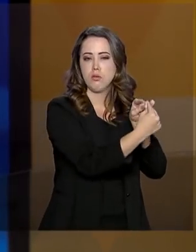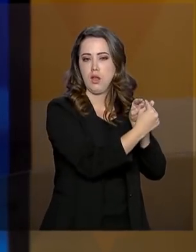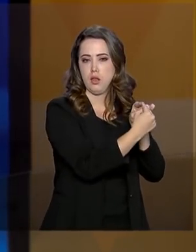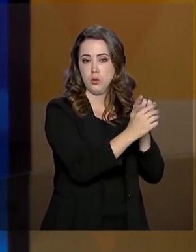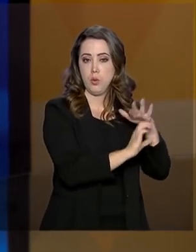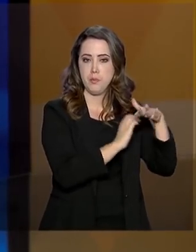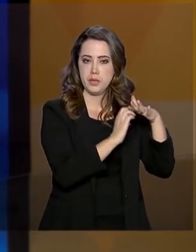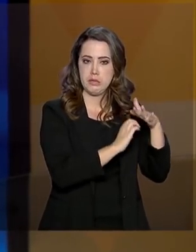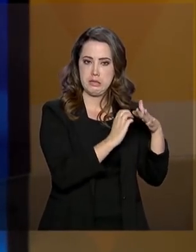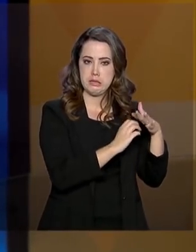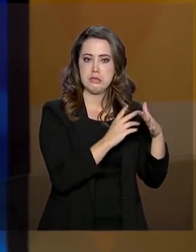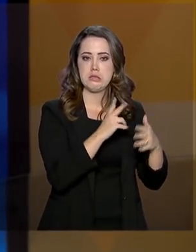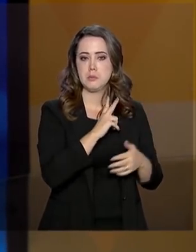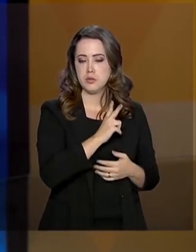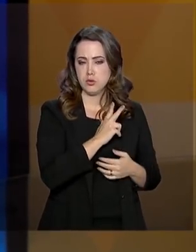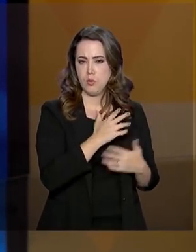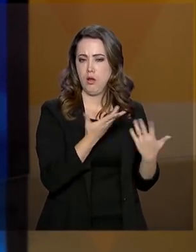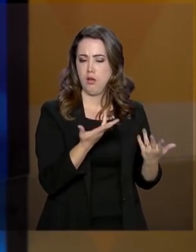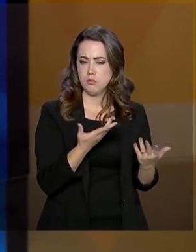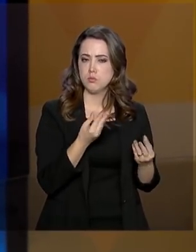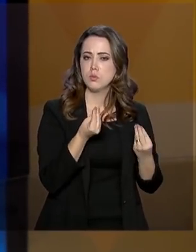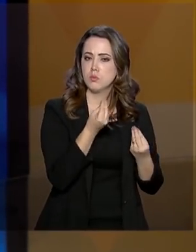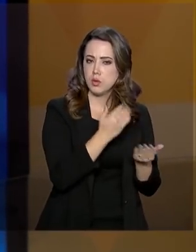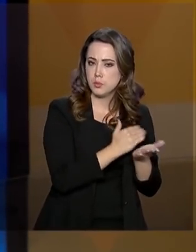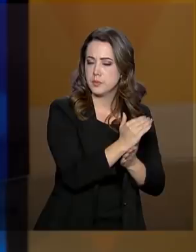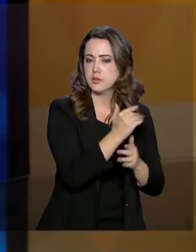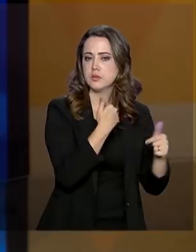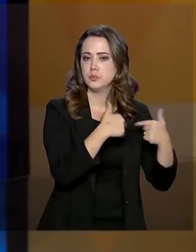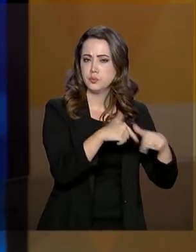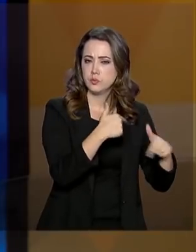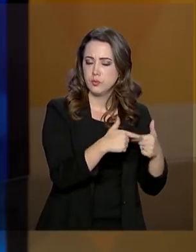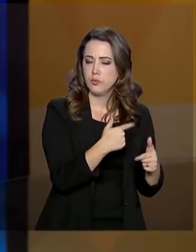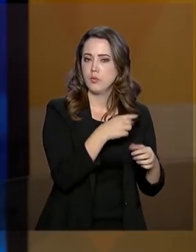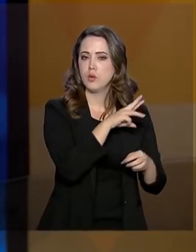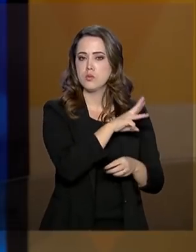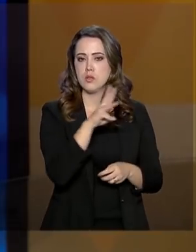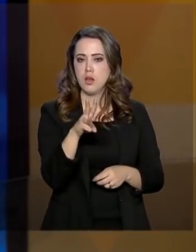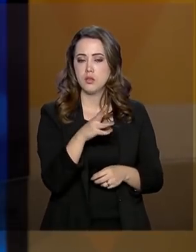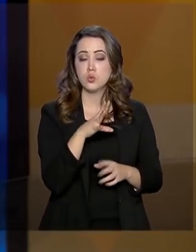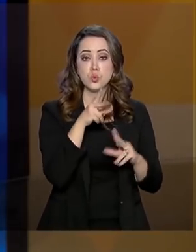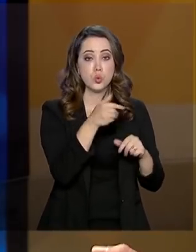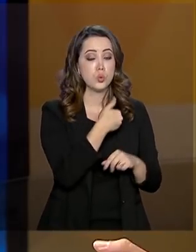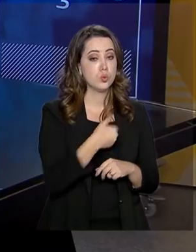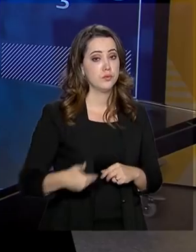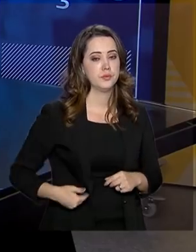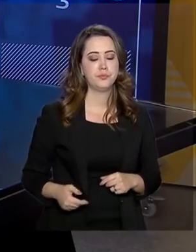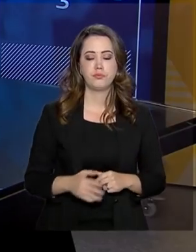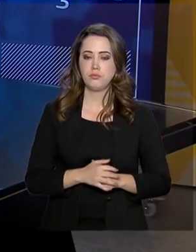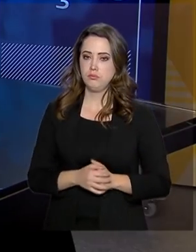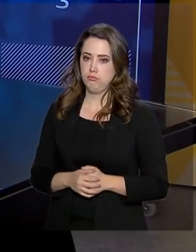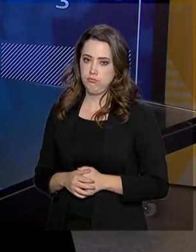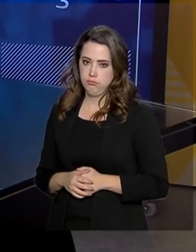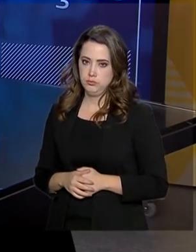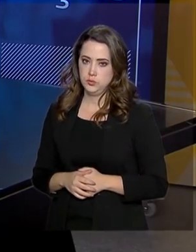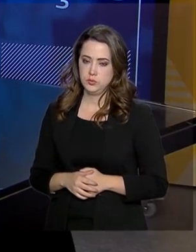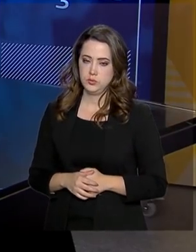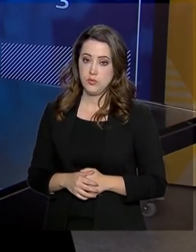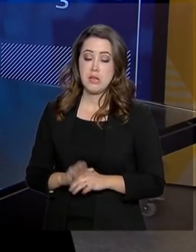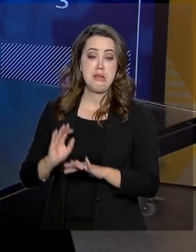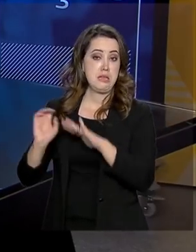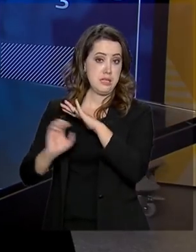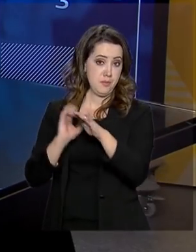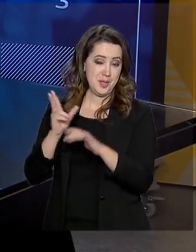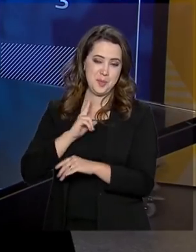com o setor privado para colocar em prática essa digitalização do governo? O setor privado, o mercado privado